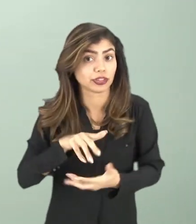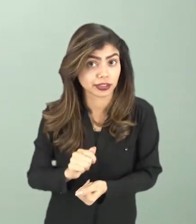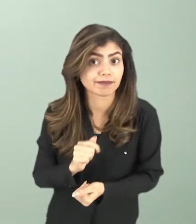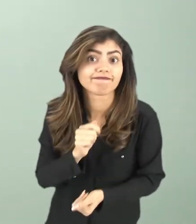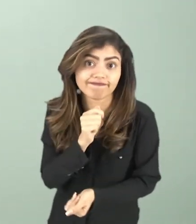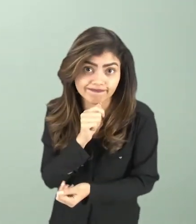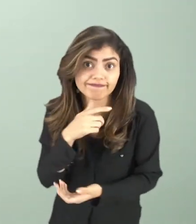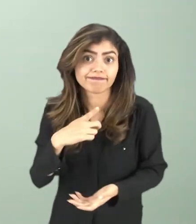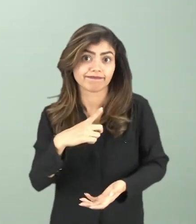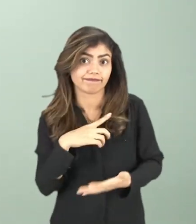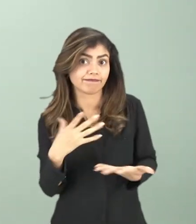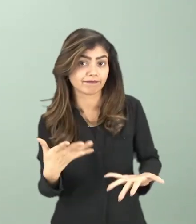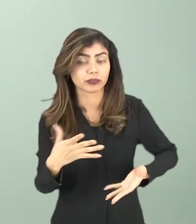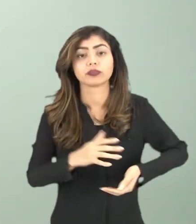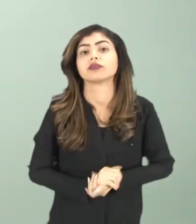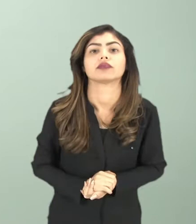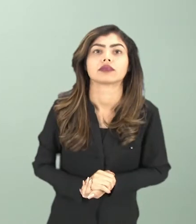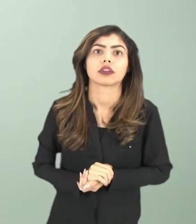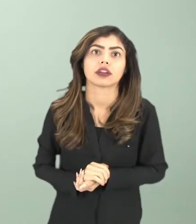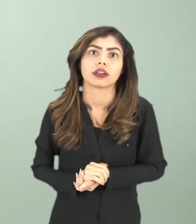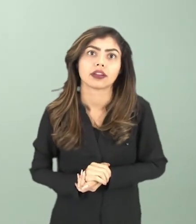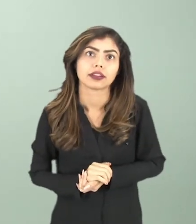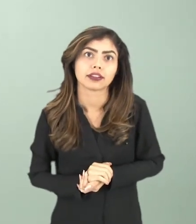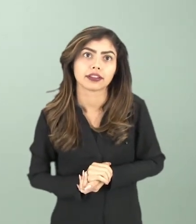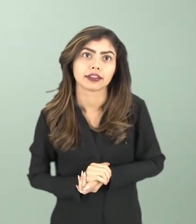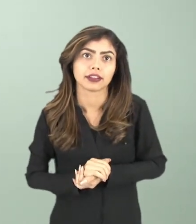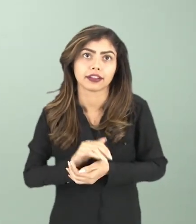E, uma vez, perguntaram para o Einstein,